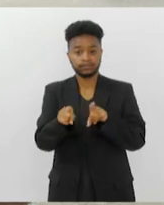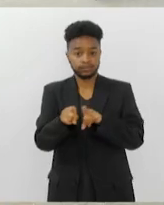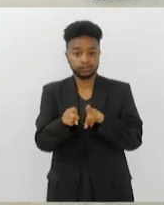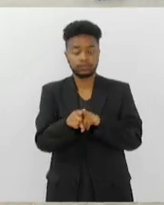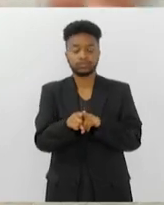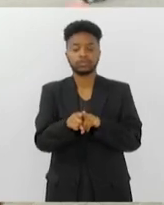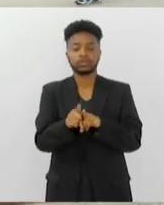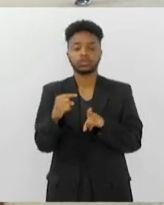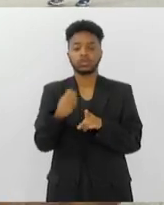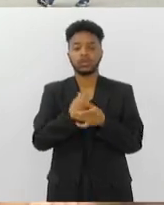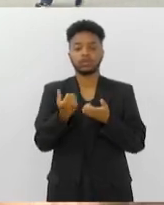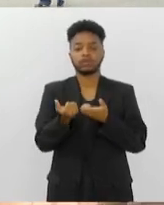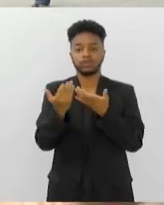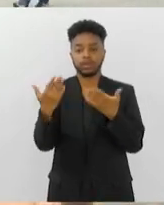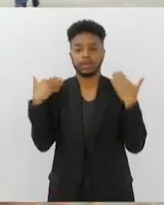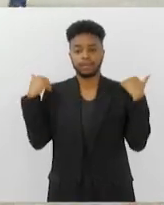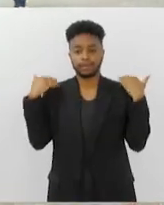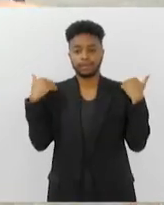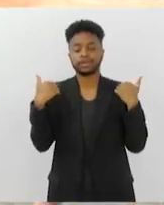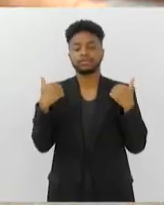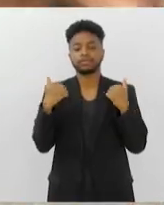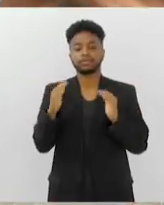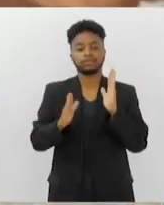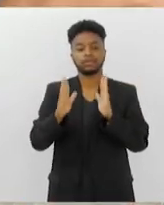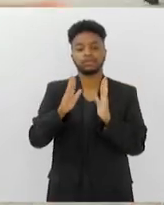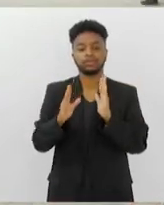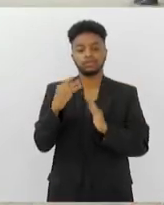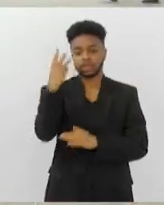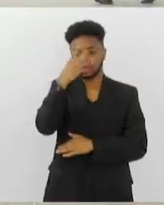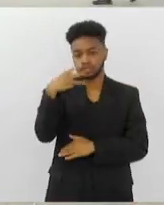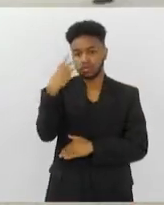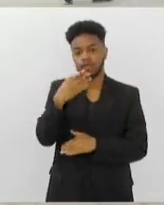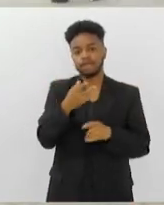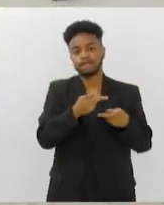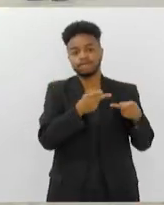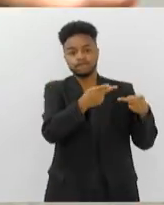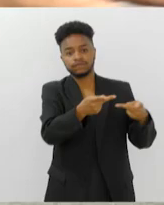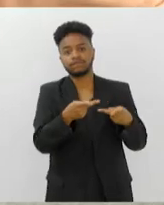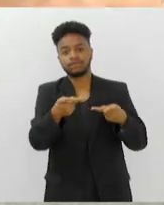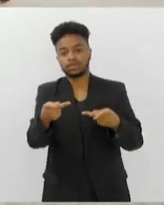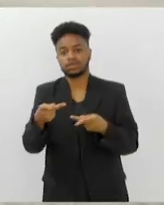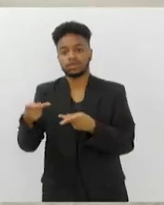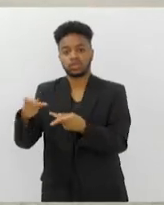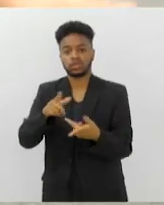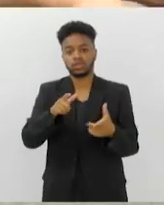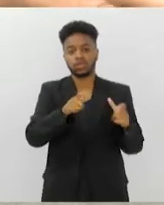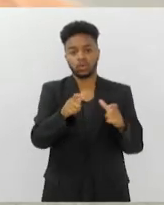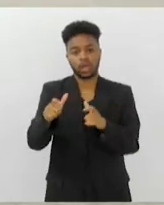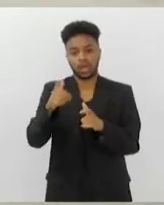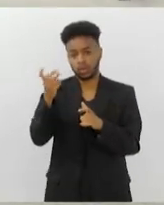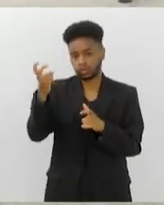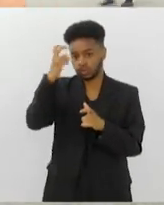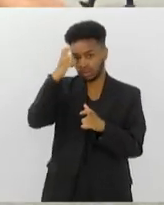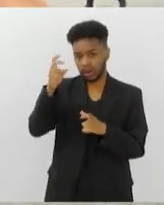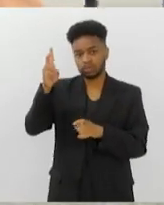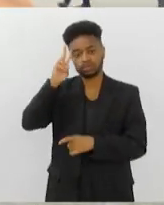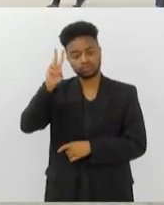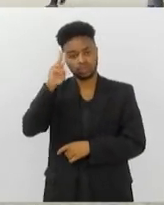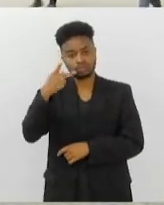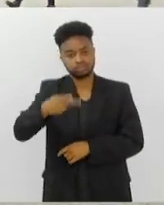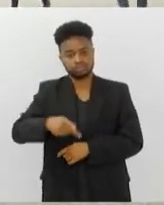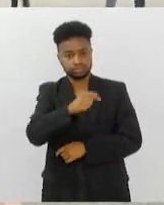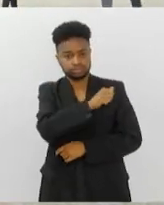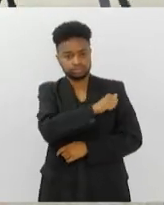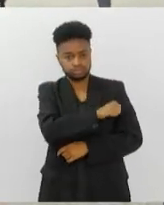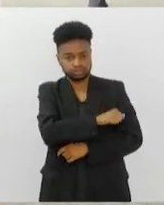oferecemos passeios de até três horas, visitando todos os pontos culturais, históricos na cidade.